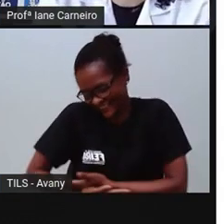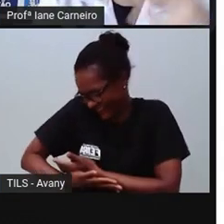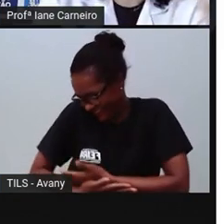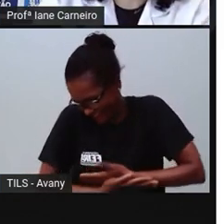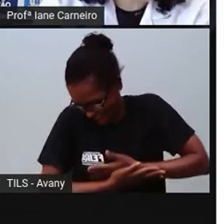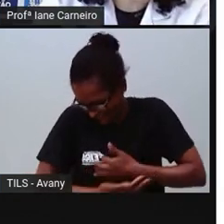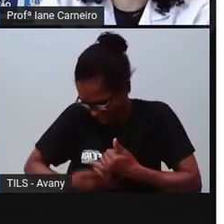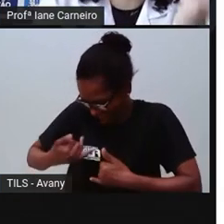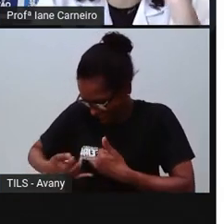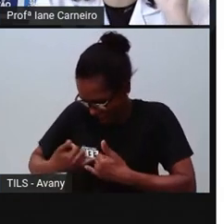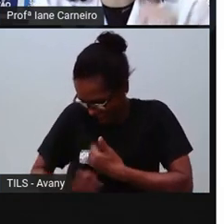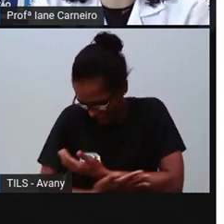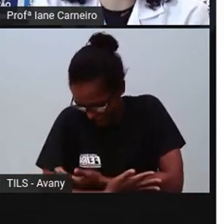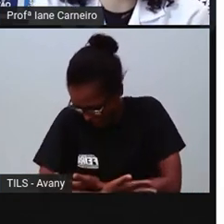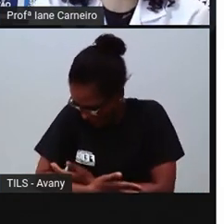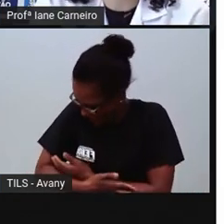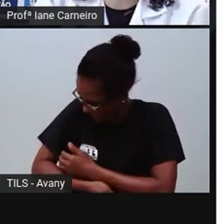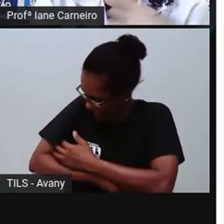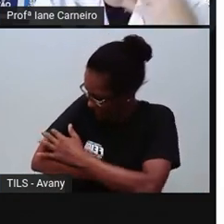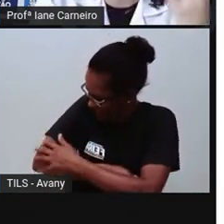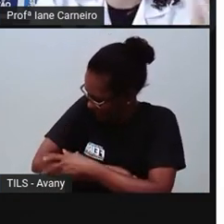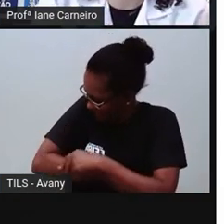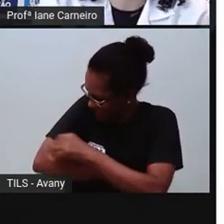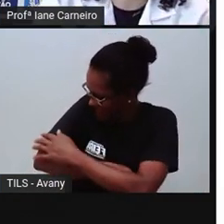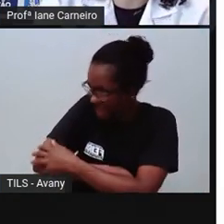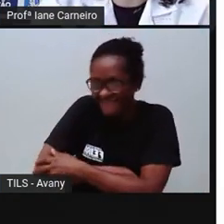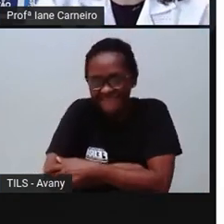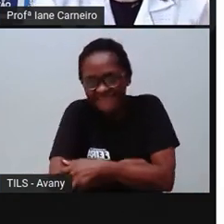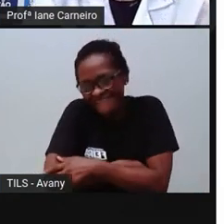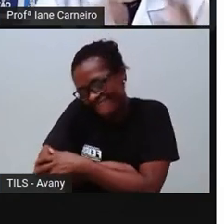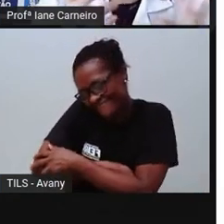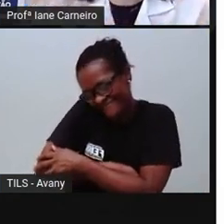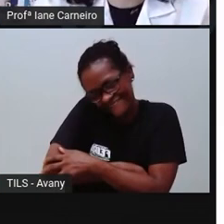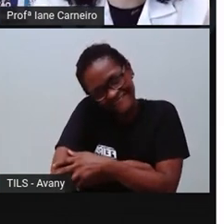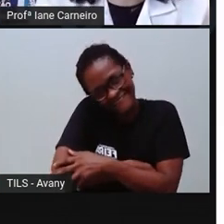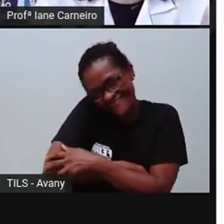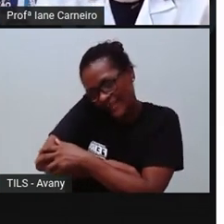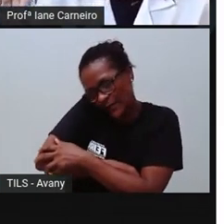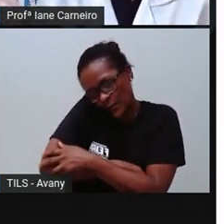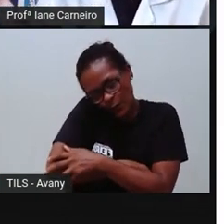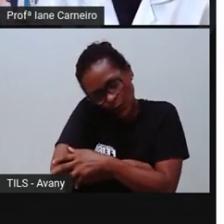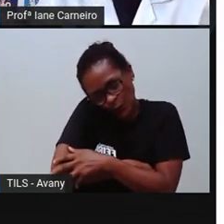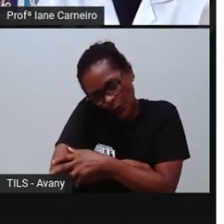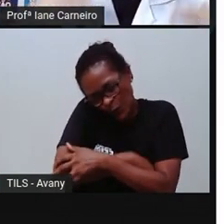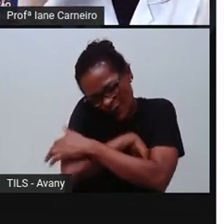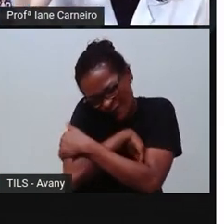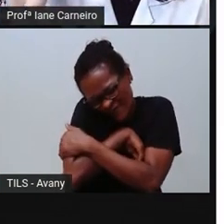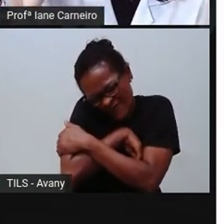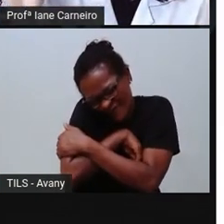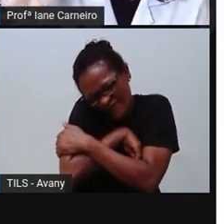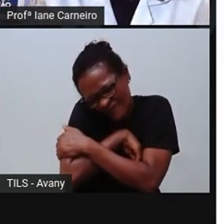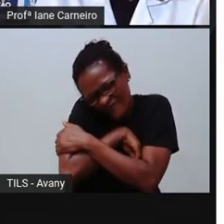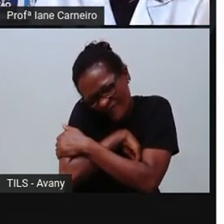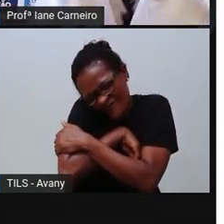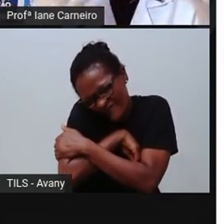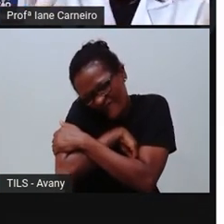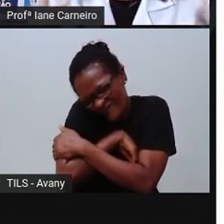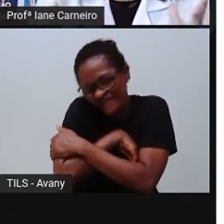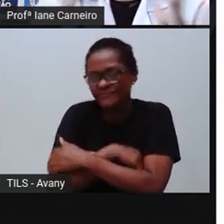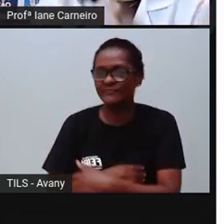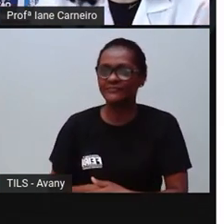Pode brincar com sua massinha de modelar, né? Pode brincar desenhando. Você pode fazer